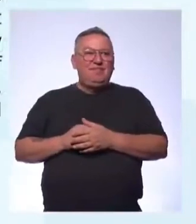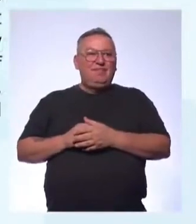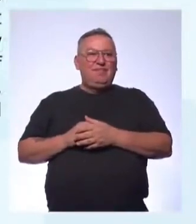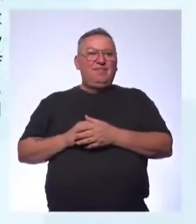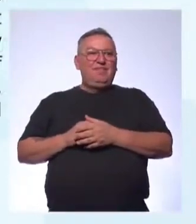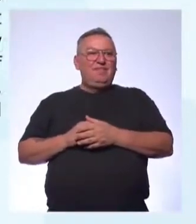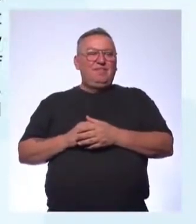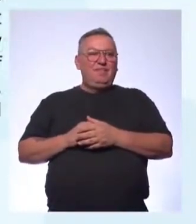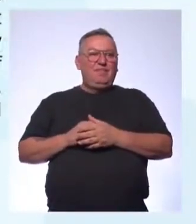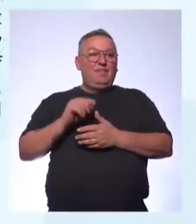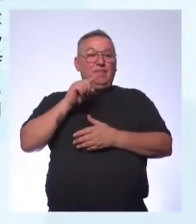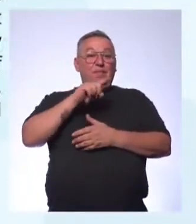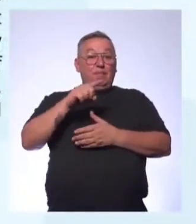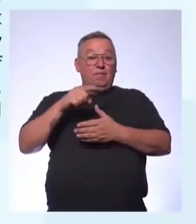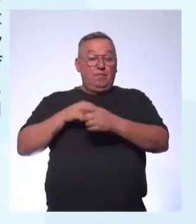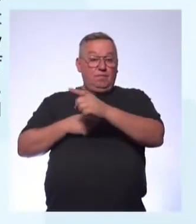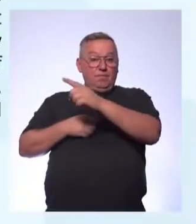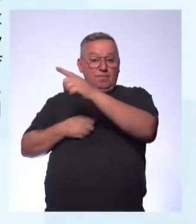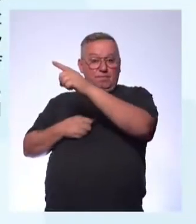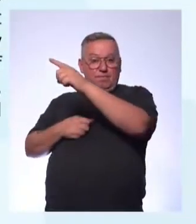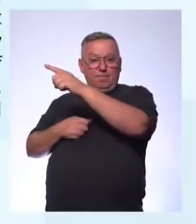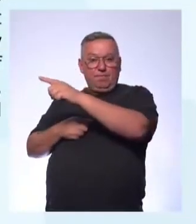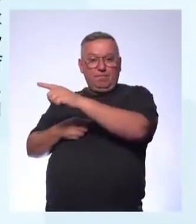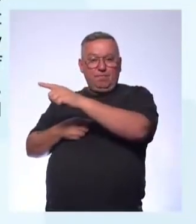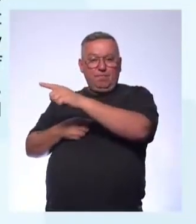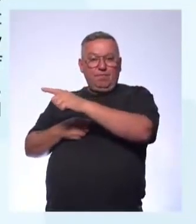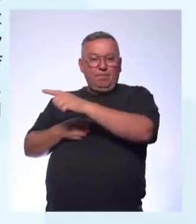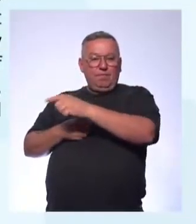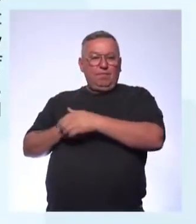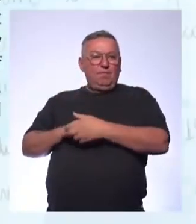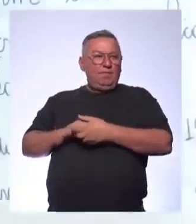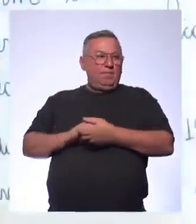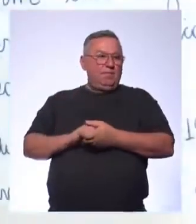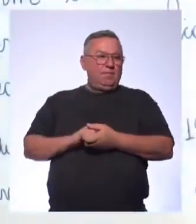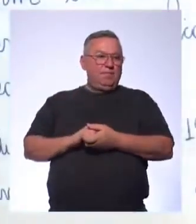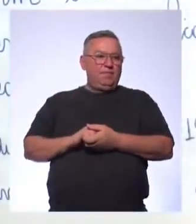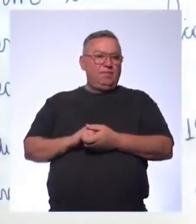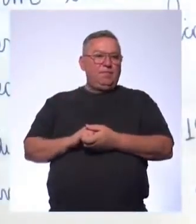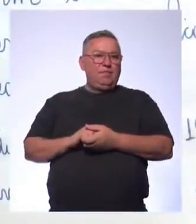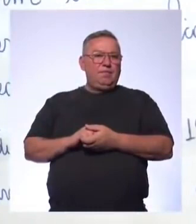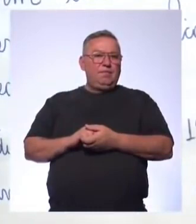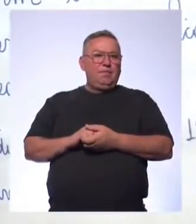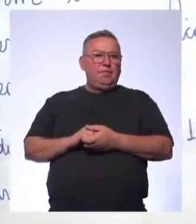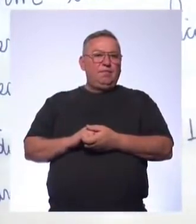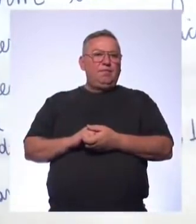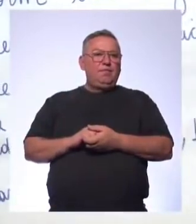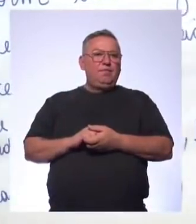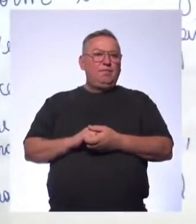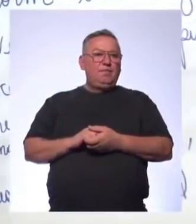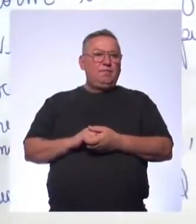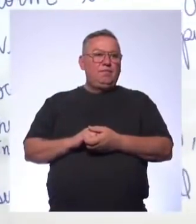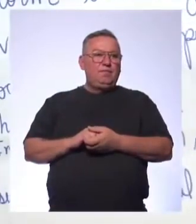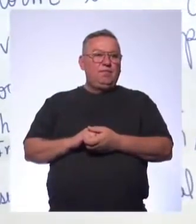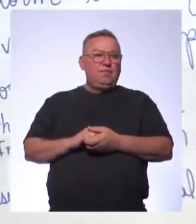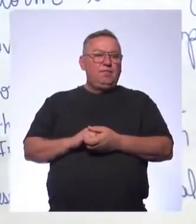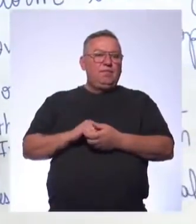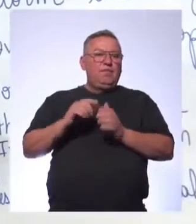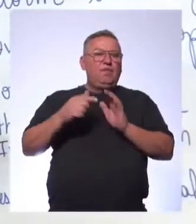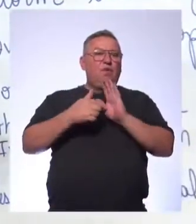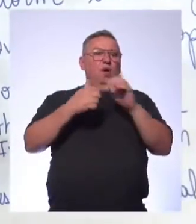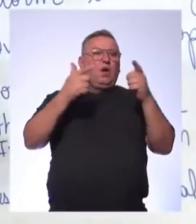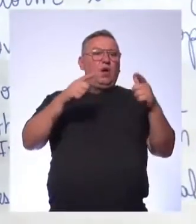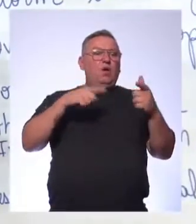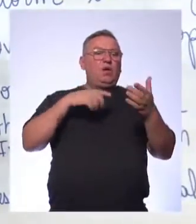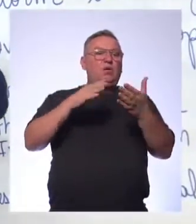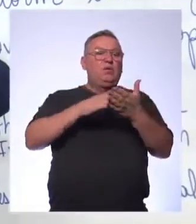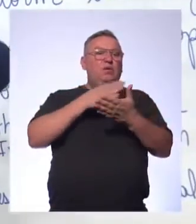textinho Esse texto Volta aqui de novo para mim, por favor, diretor Que eu vou mostrar para eles Onde está